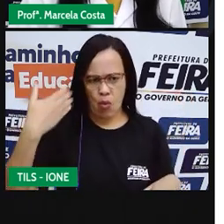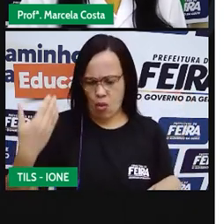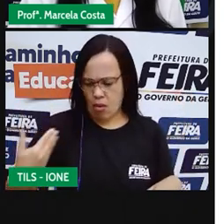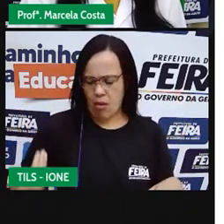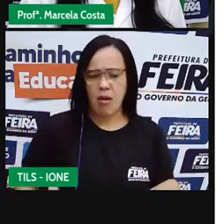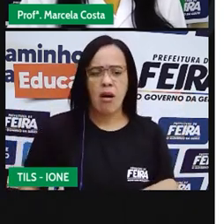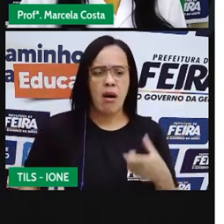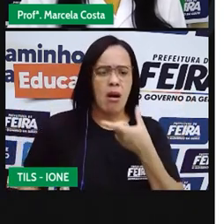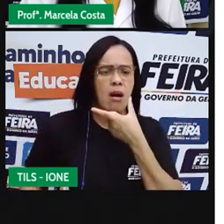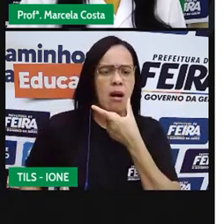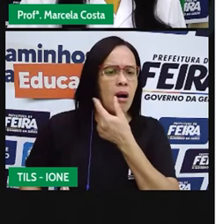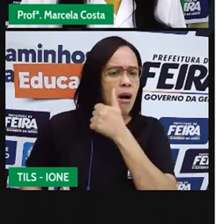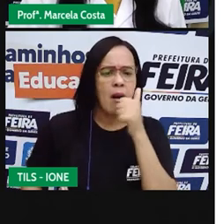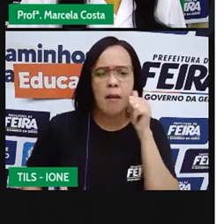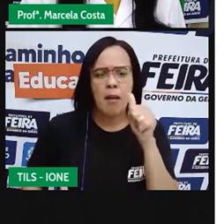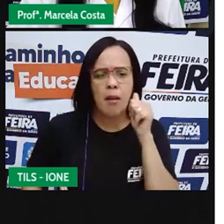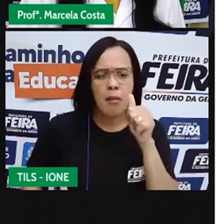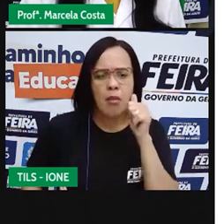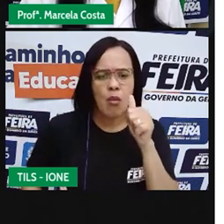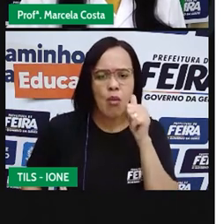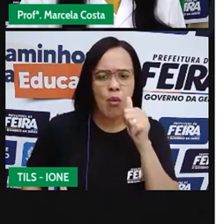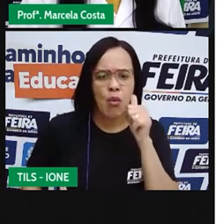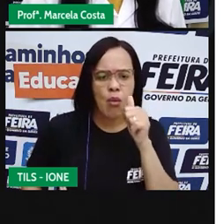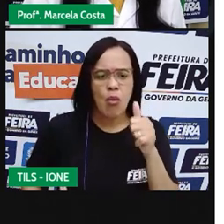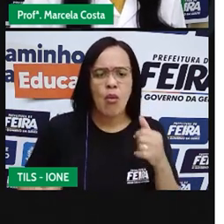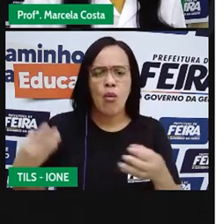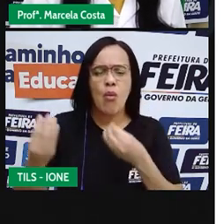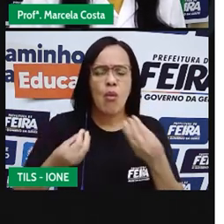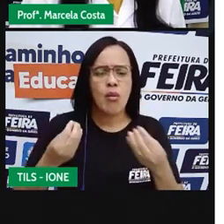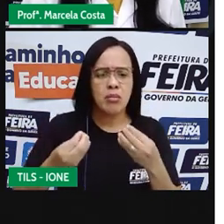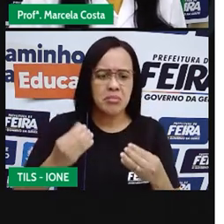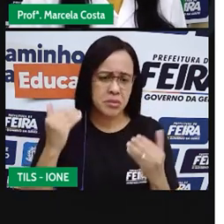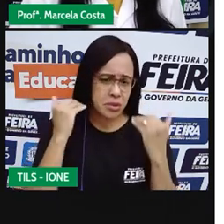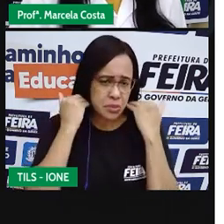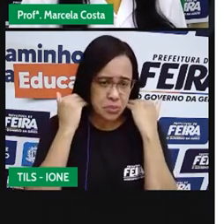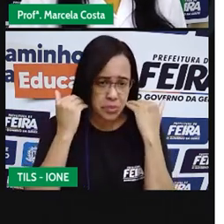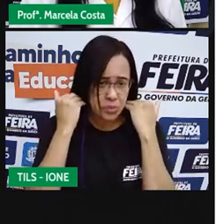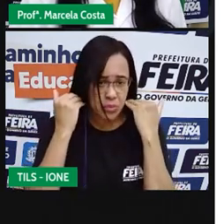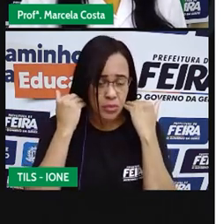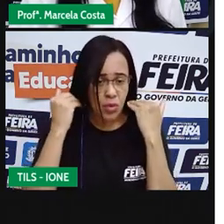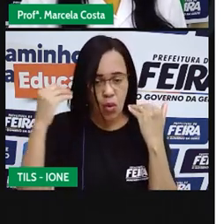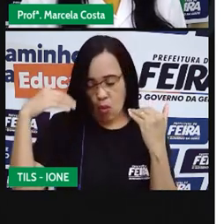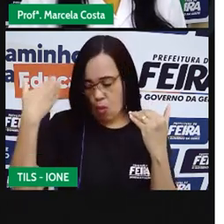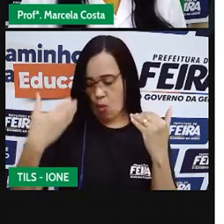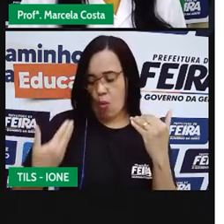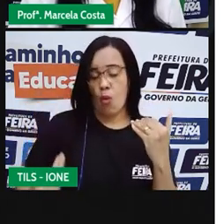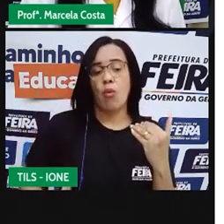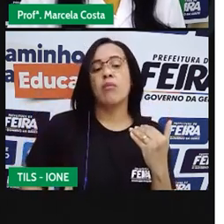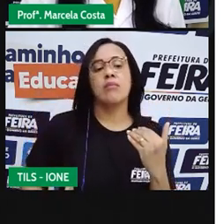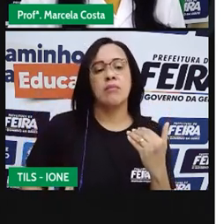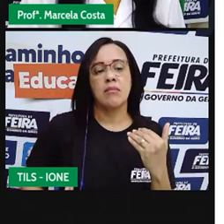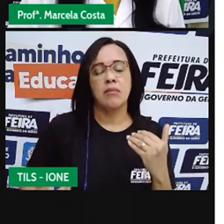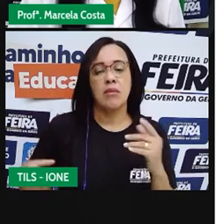Como é esse cabelo que está sendo representado? É um cabelo comprido ou é um cabelo curto?